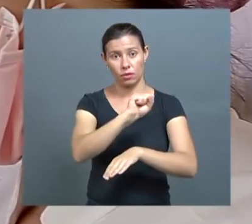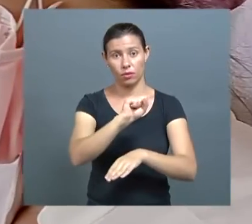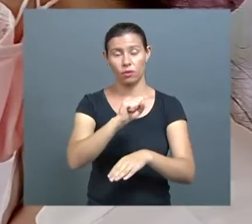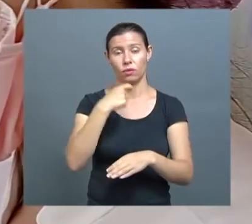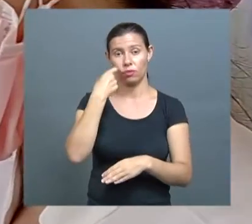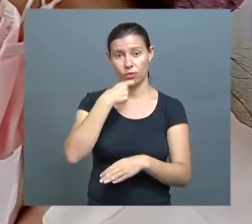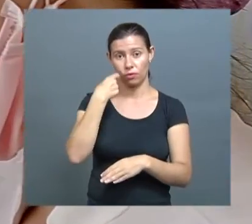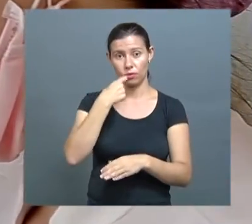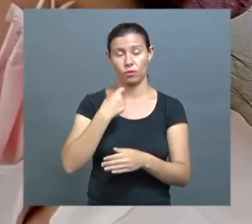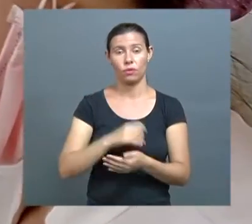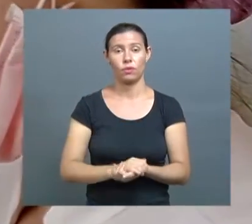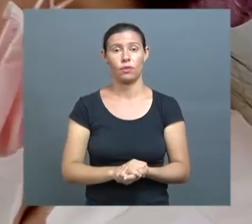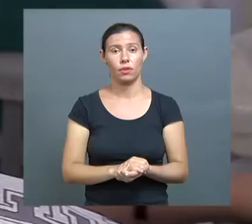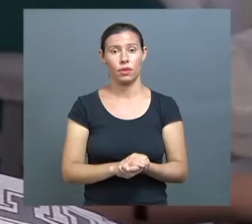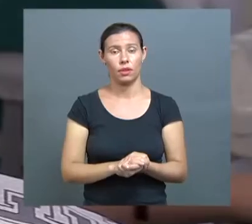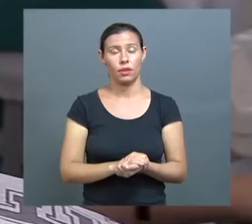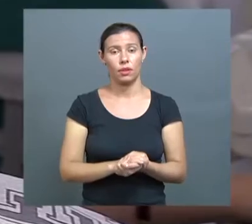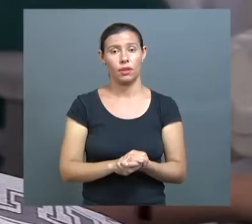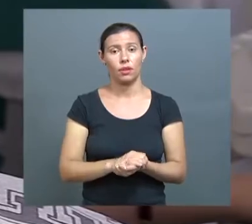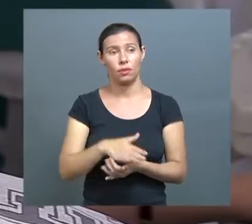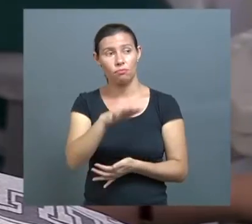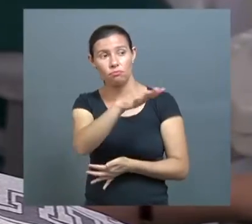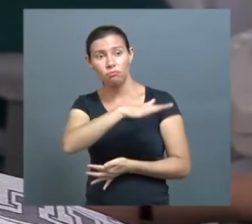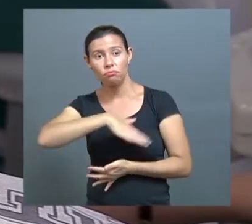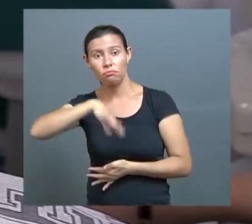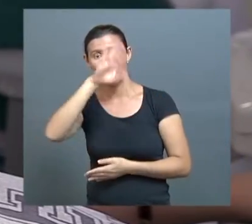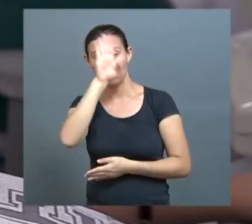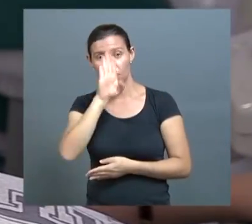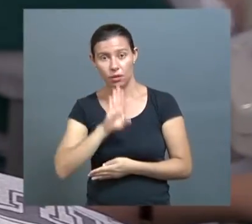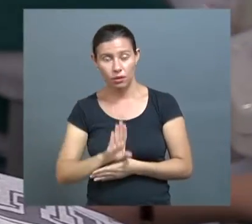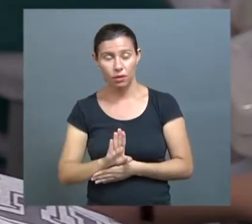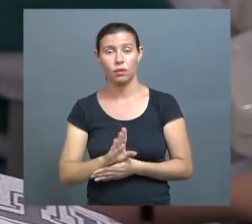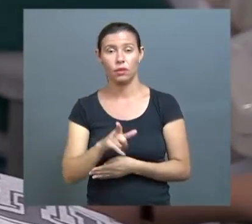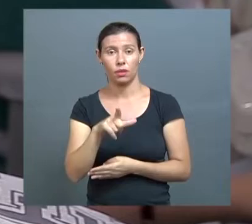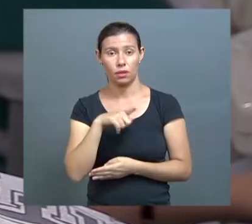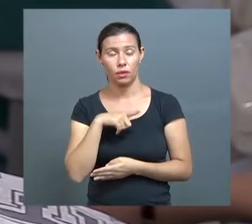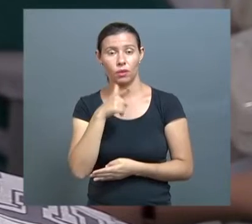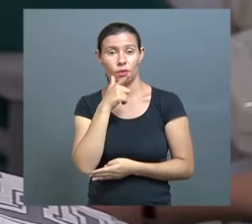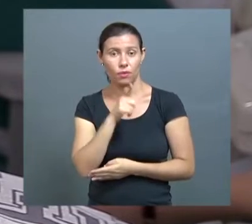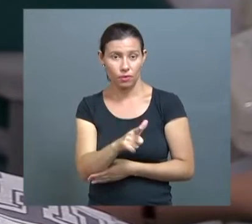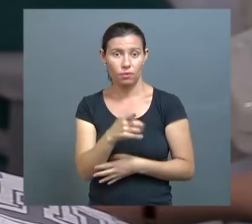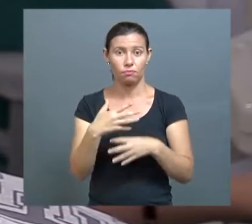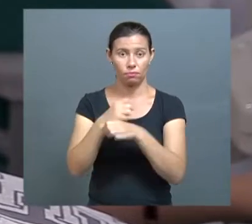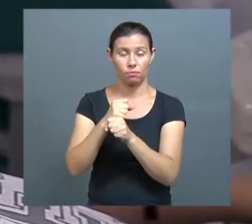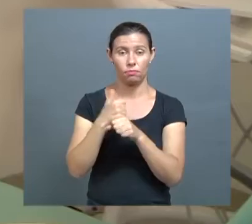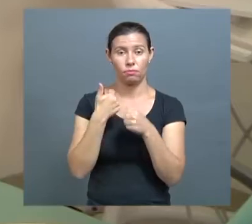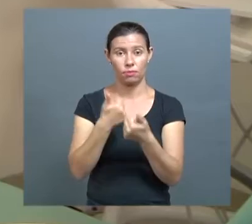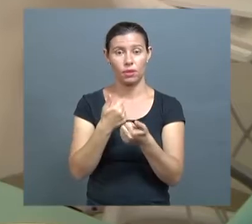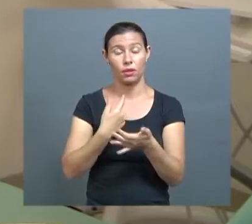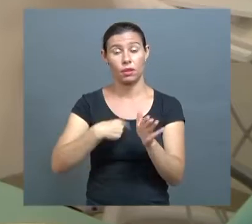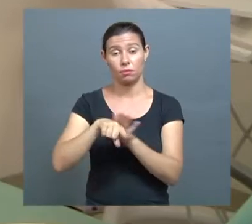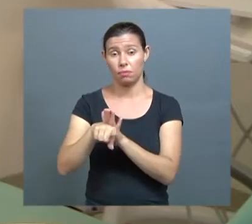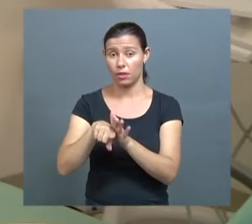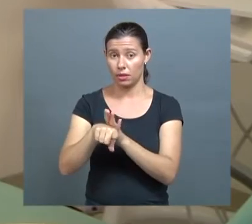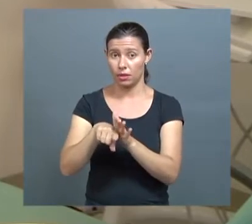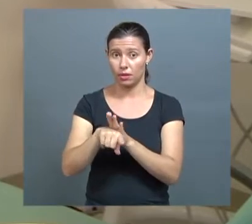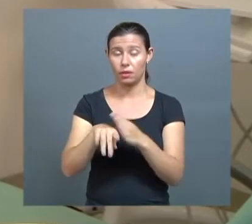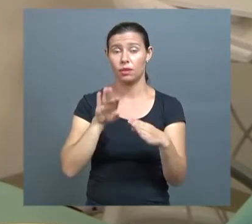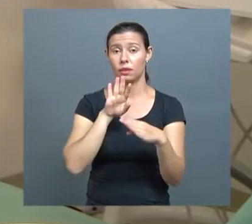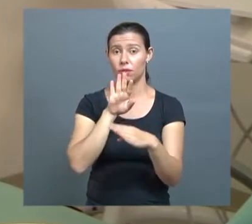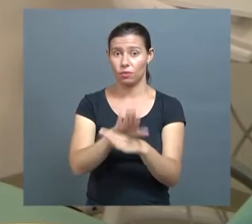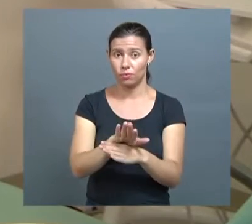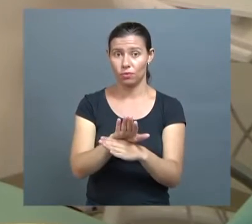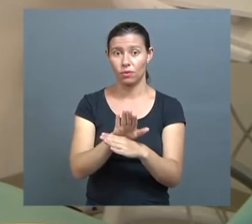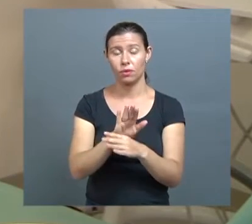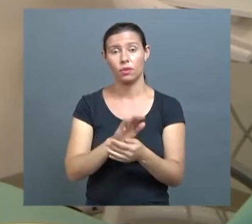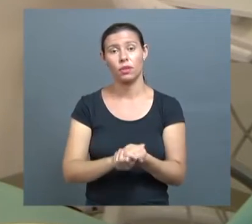hoje tem alcançado uma excelência nacional e internacional. Essas pesquisas, em grande parte, são apoiadas e